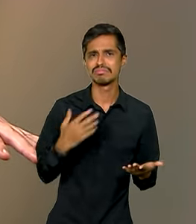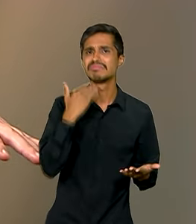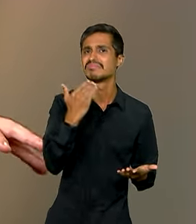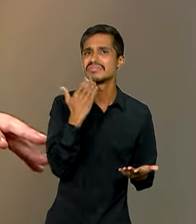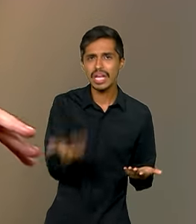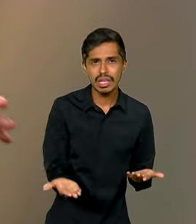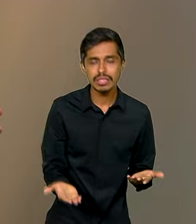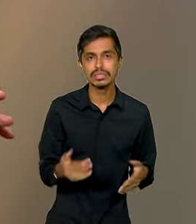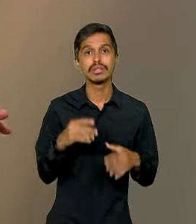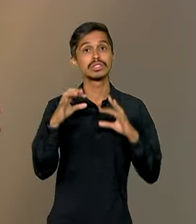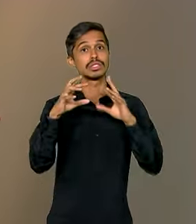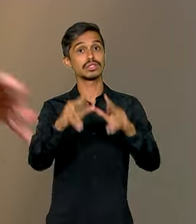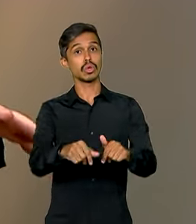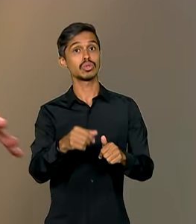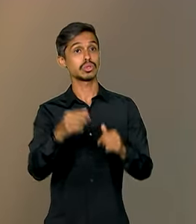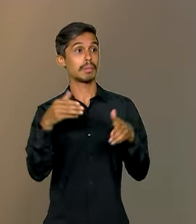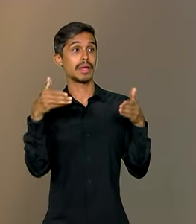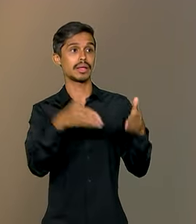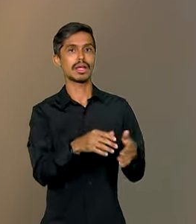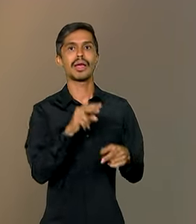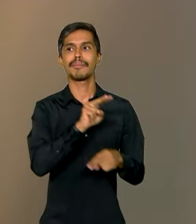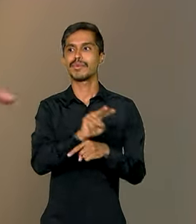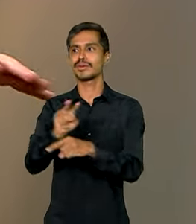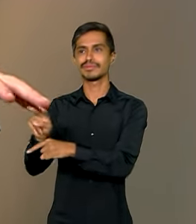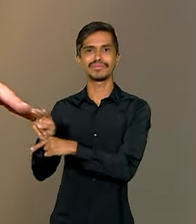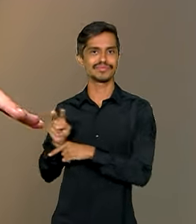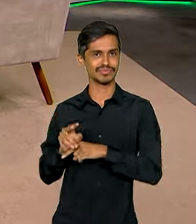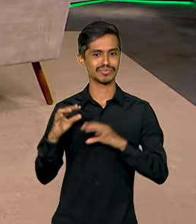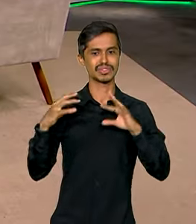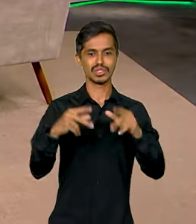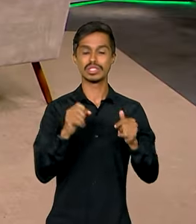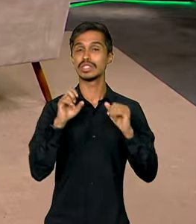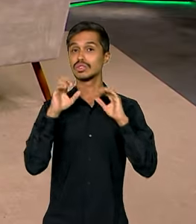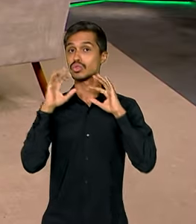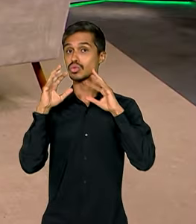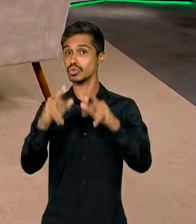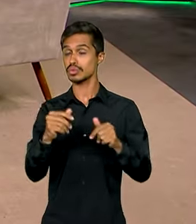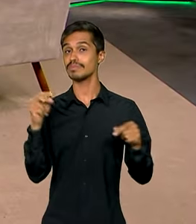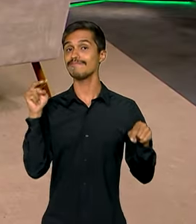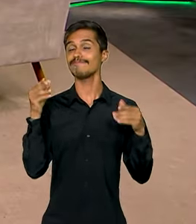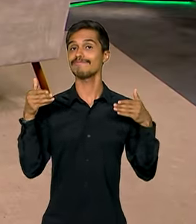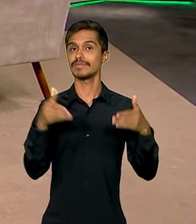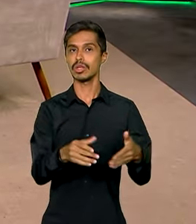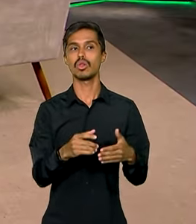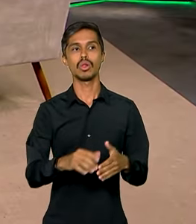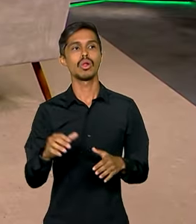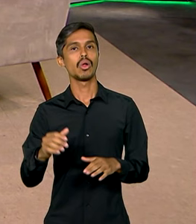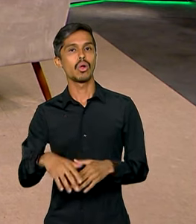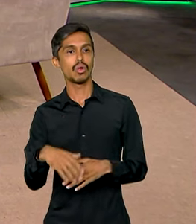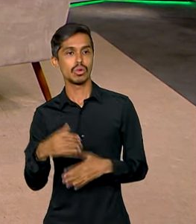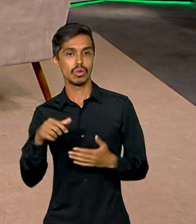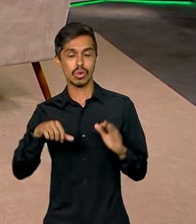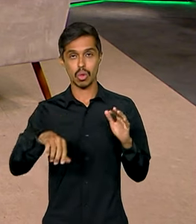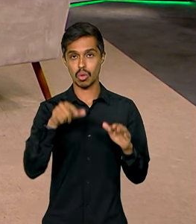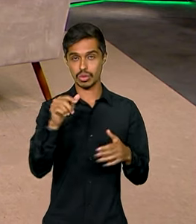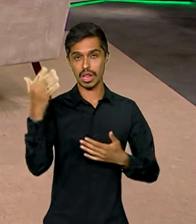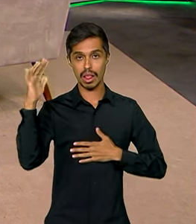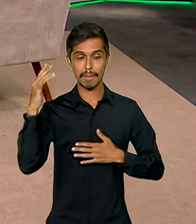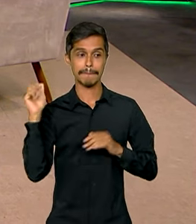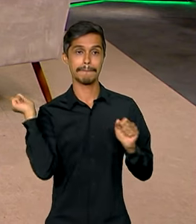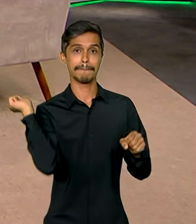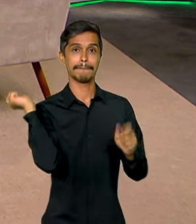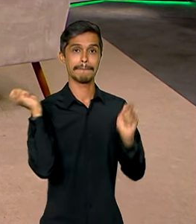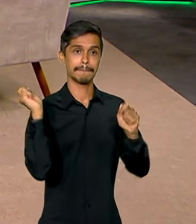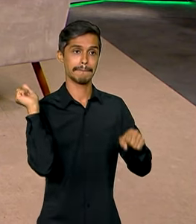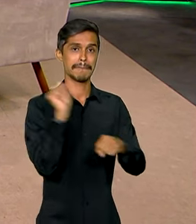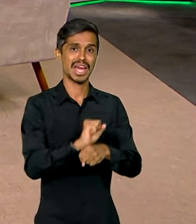participar, é um projeto que é um protegendo o outro. Se todo mundo participa, os ladrões param de roubar. E a gente também manda um